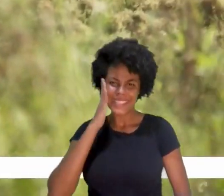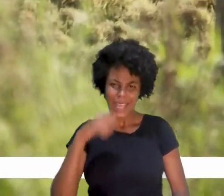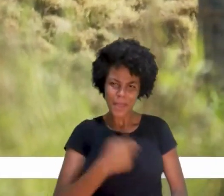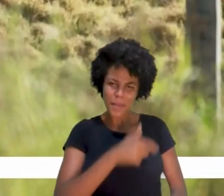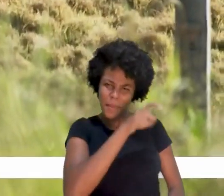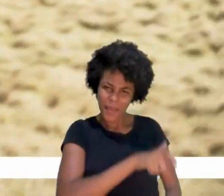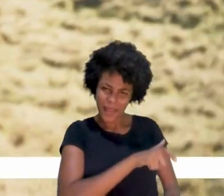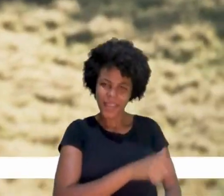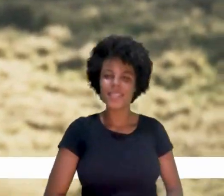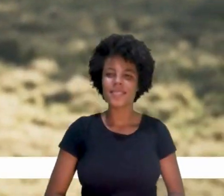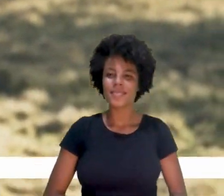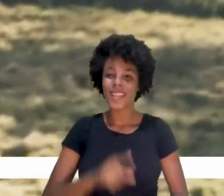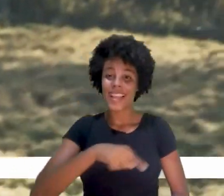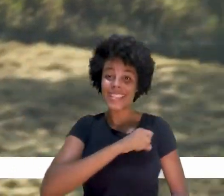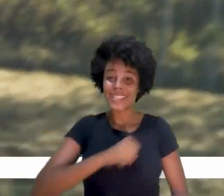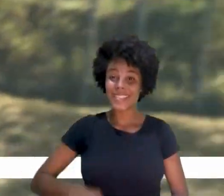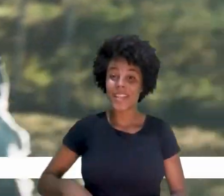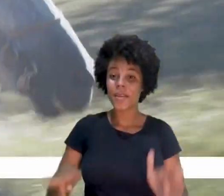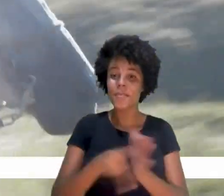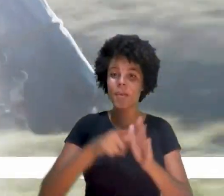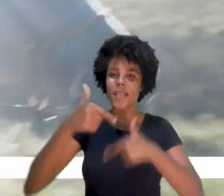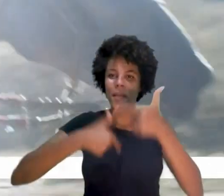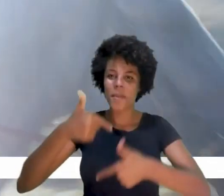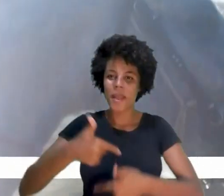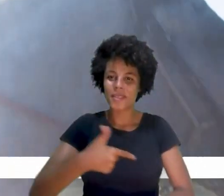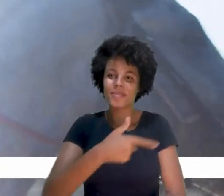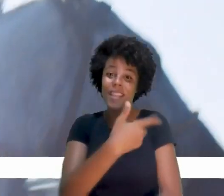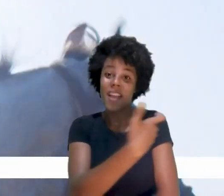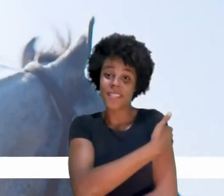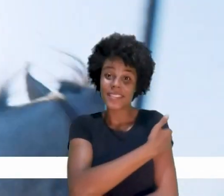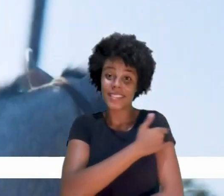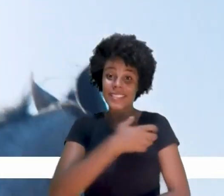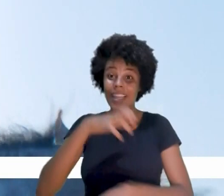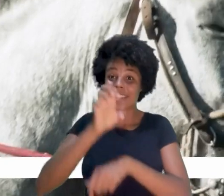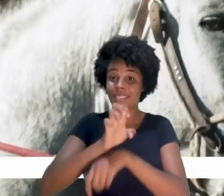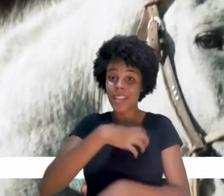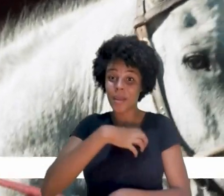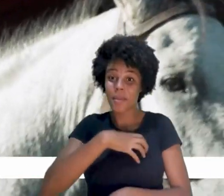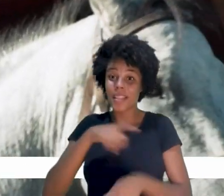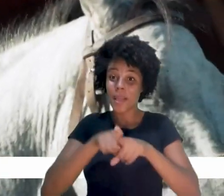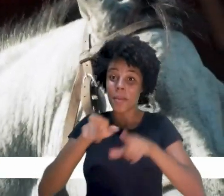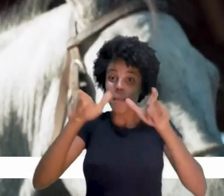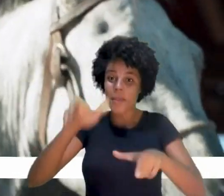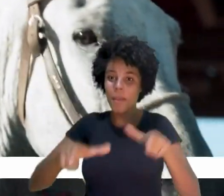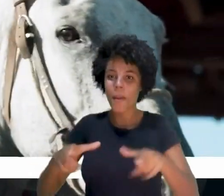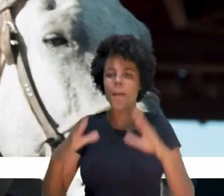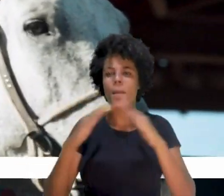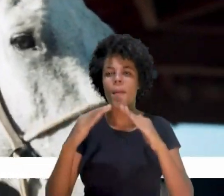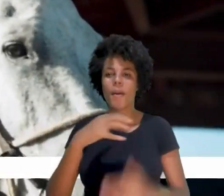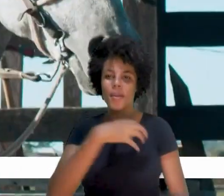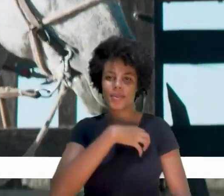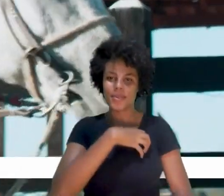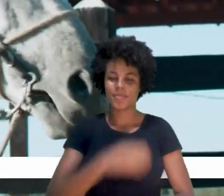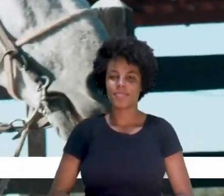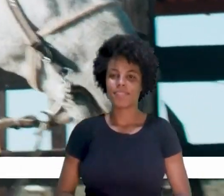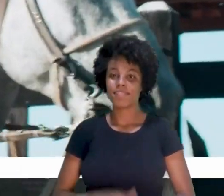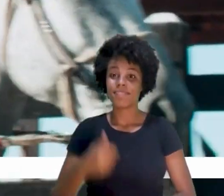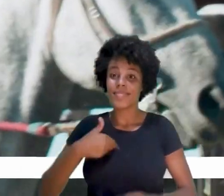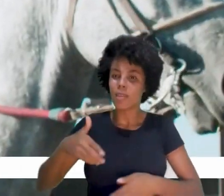Sabe quem é esse aí? Senador do trabalho, da vacina, da Bahia e dos baianos.